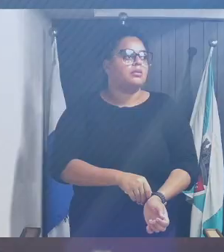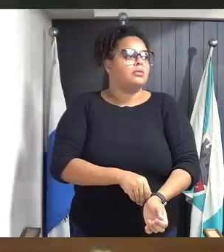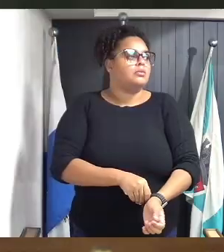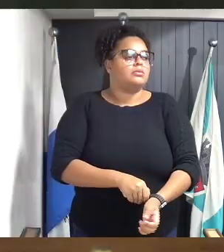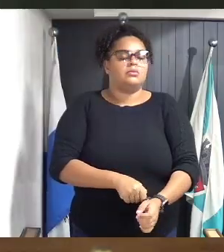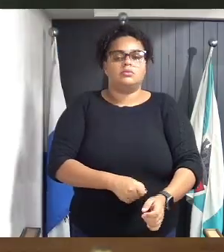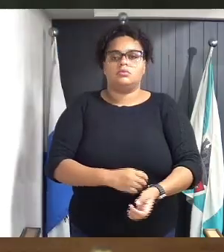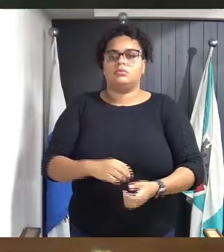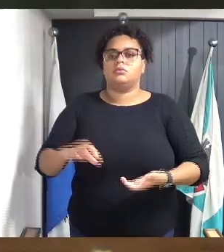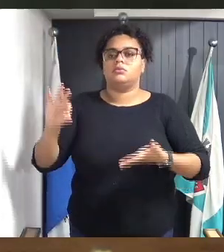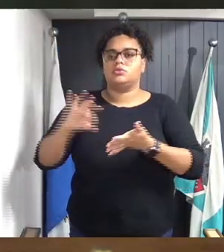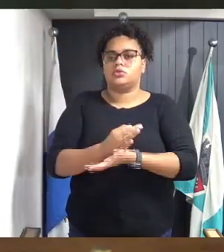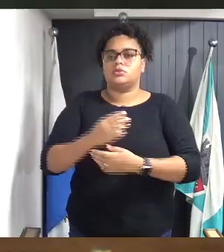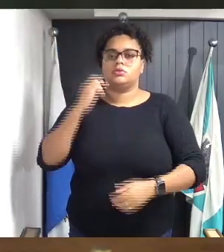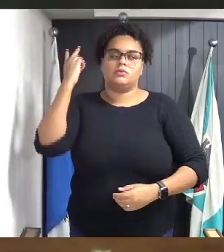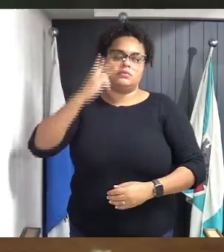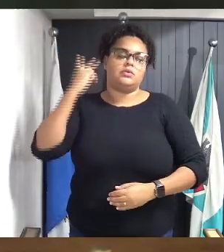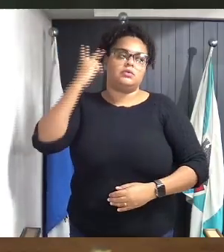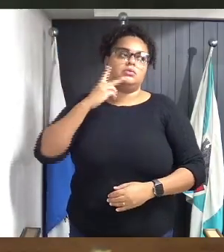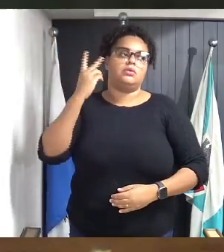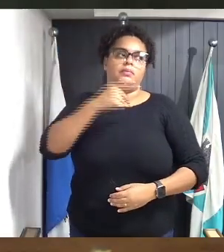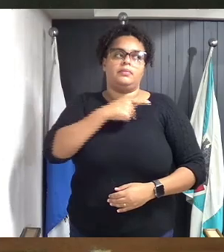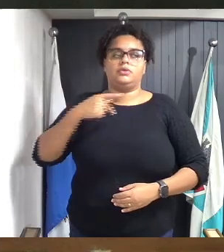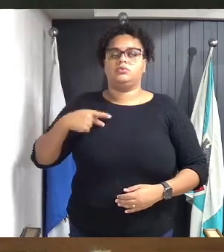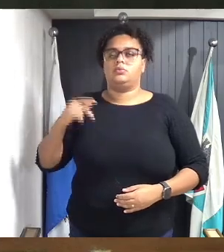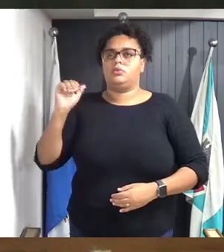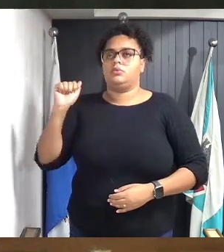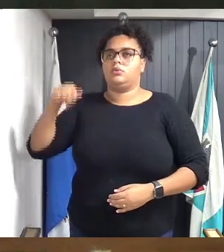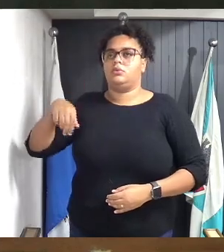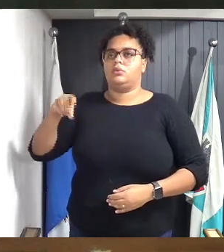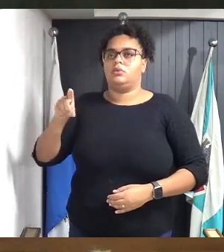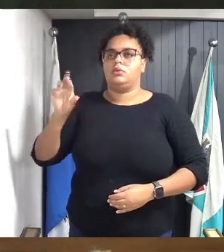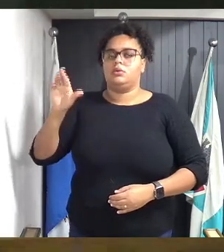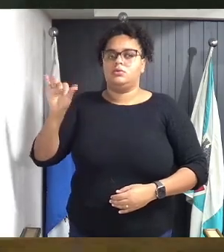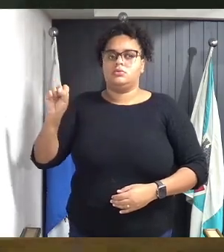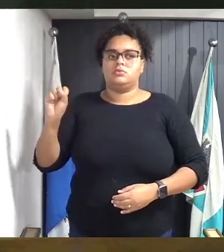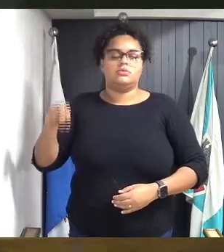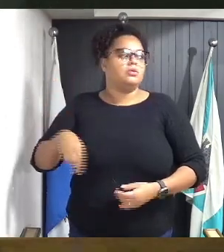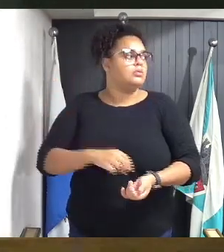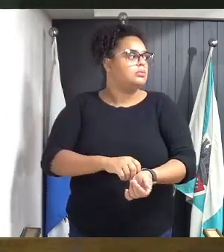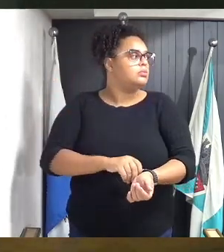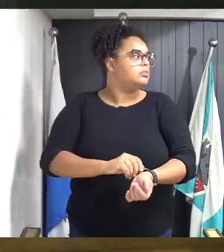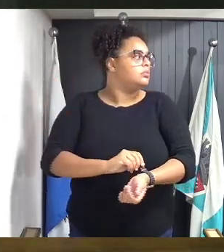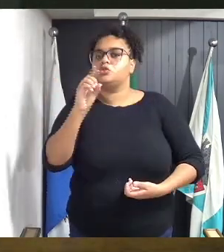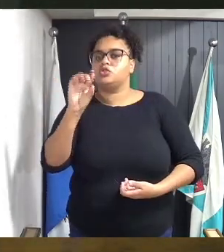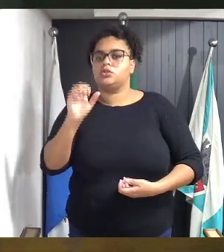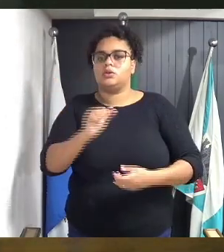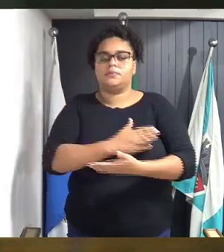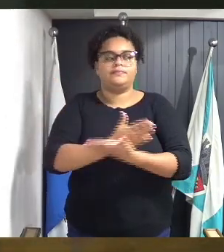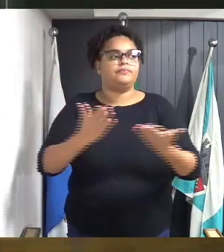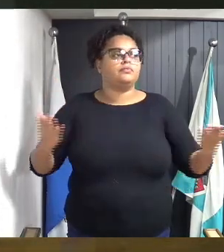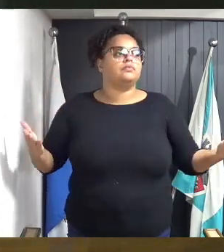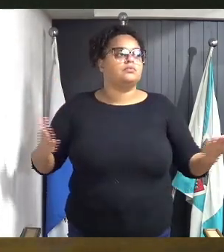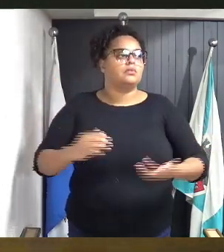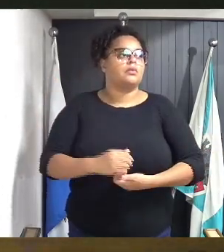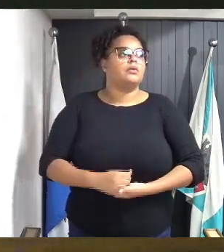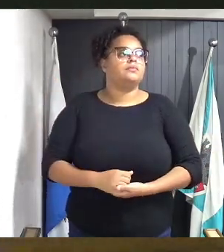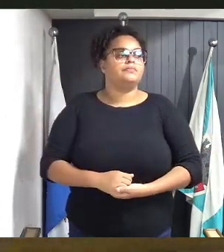Por ordem de inscrição, o vereador Pastor Anderson. Bom dia, bom dia,